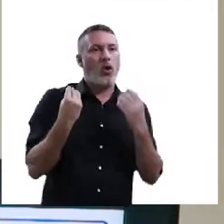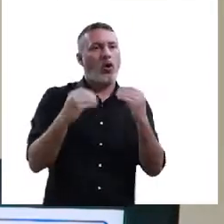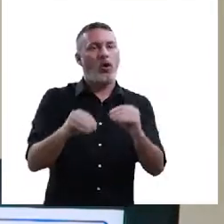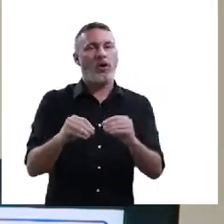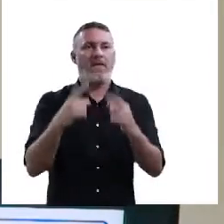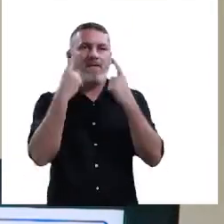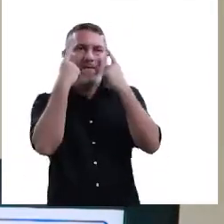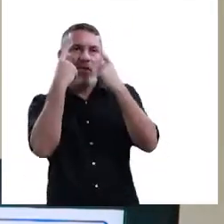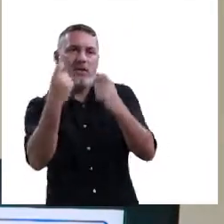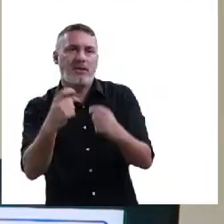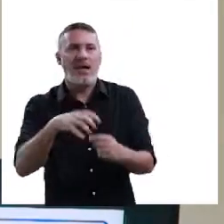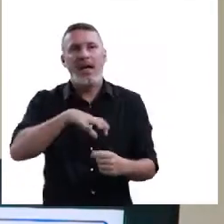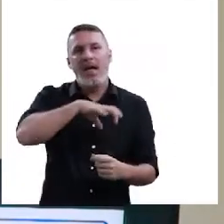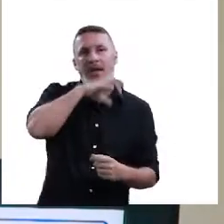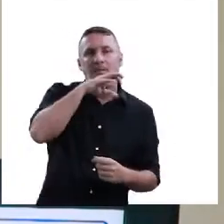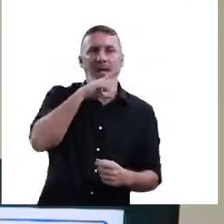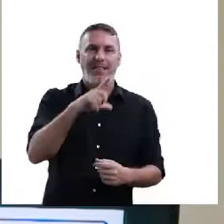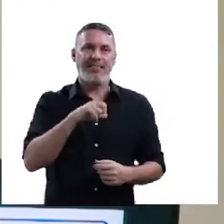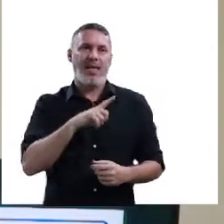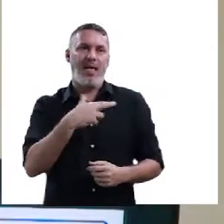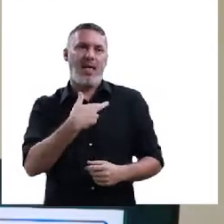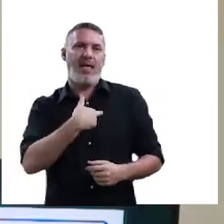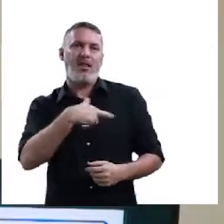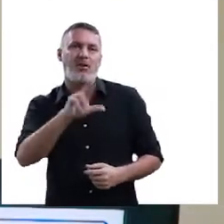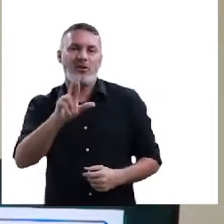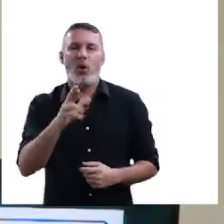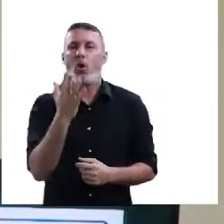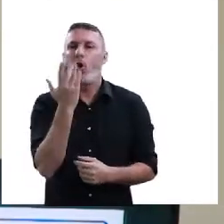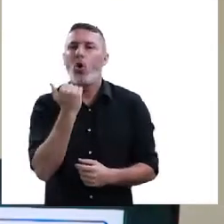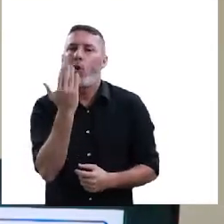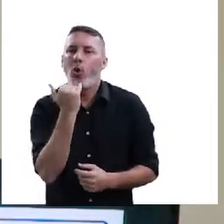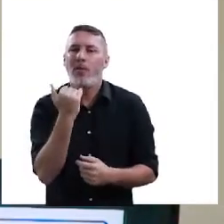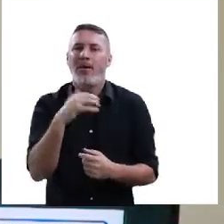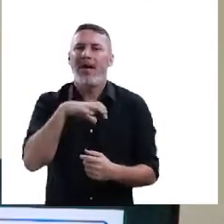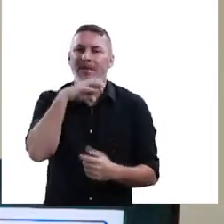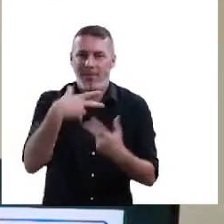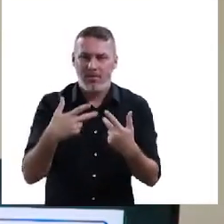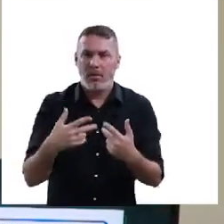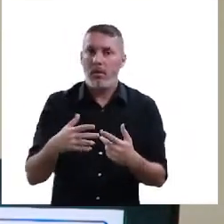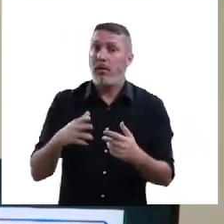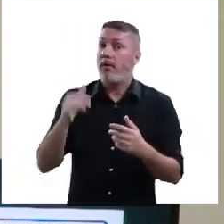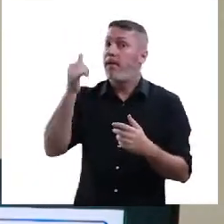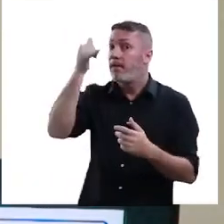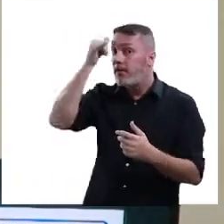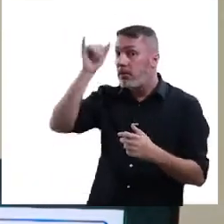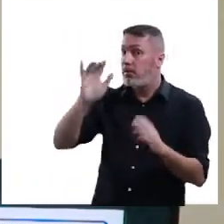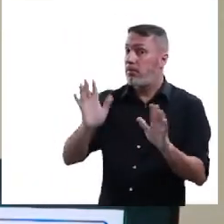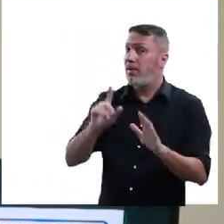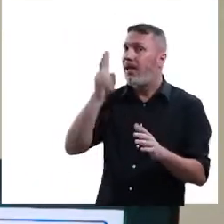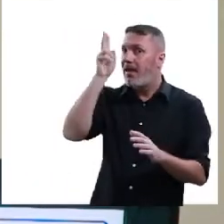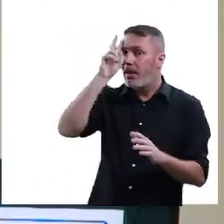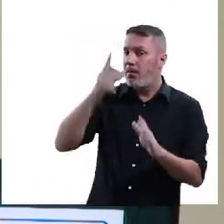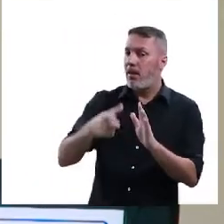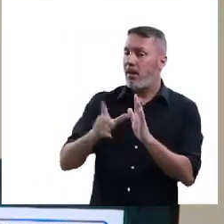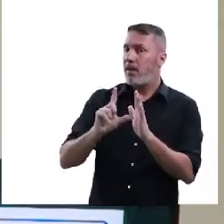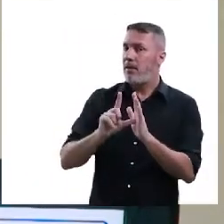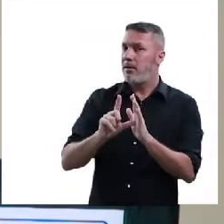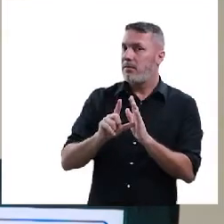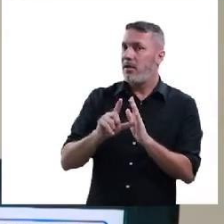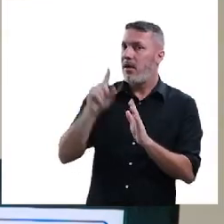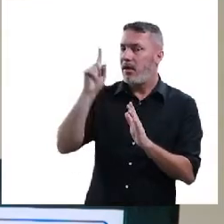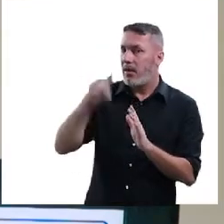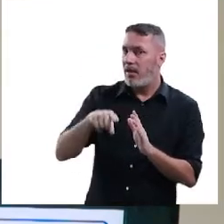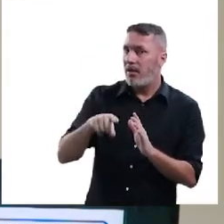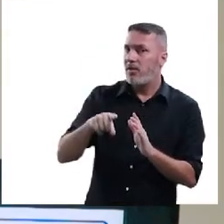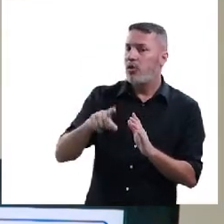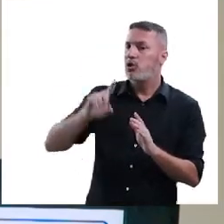falo violência contra os animais, eu já posso falar de algumas religiões que utilizam o sacrifício do animal? Evite. Por quê? Lembra no parávido da conclusão